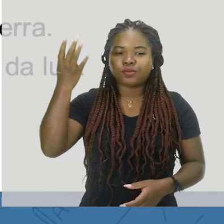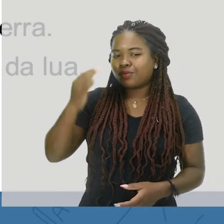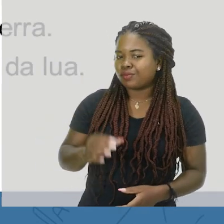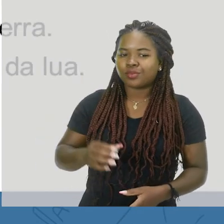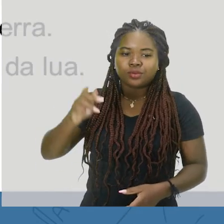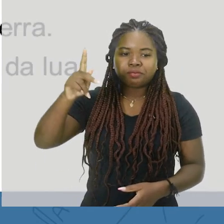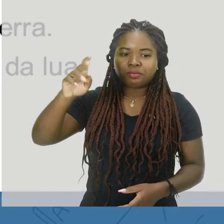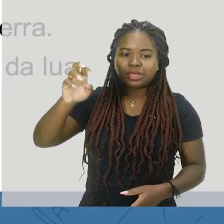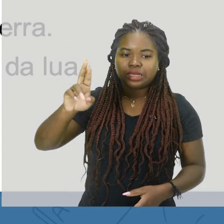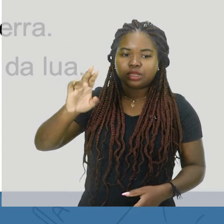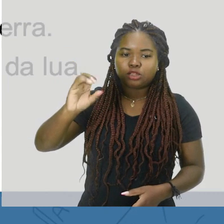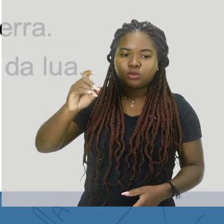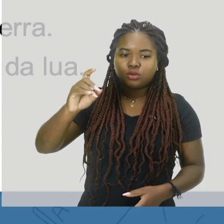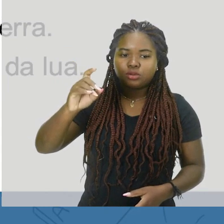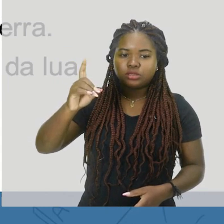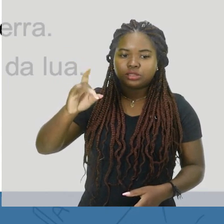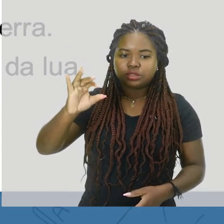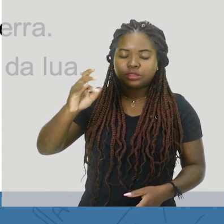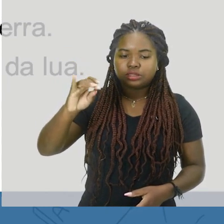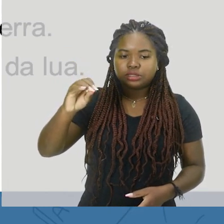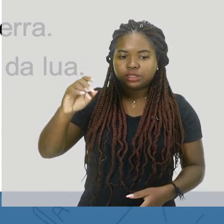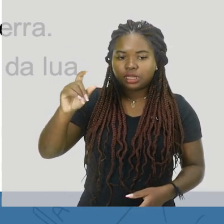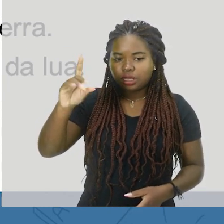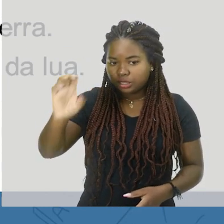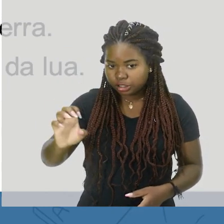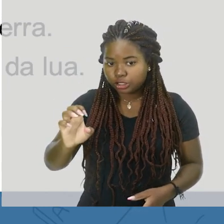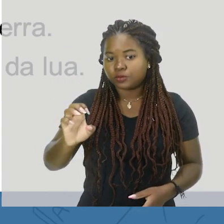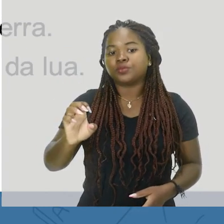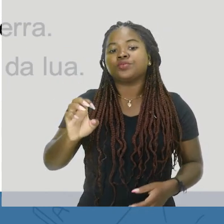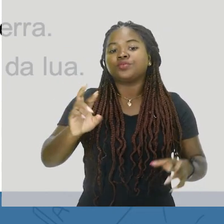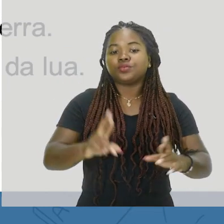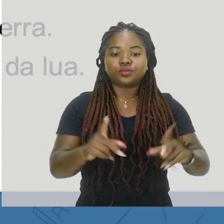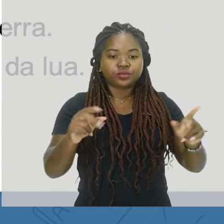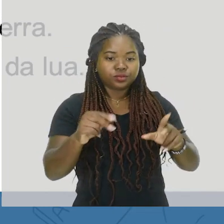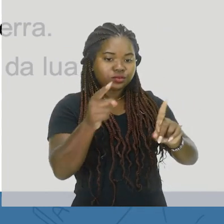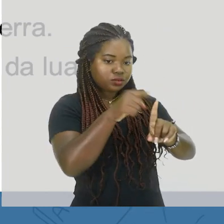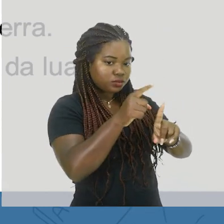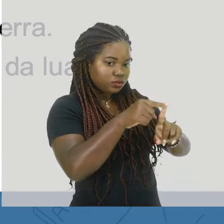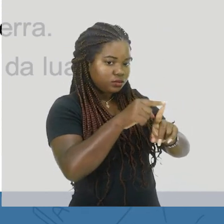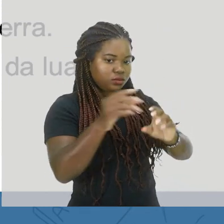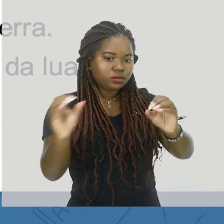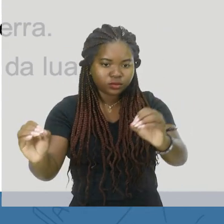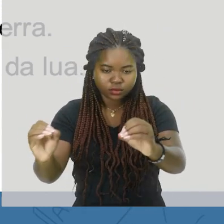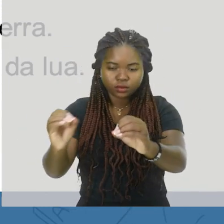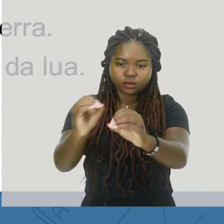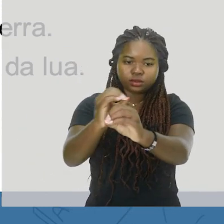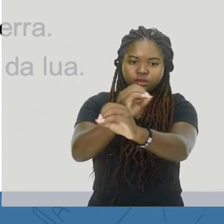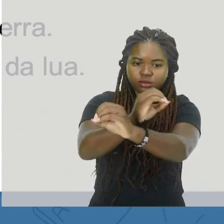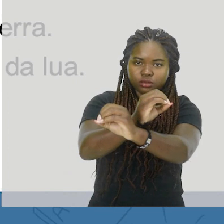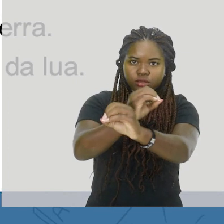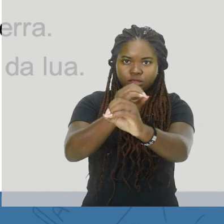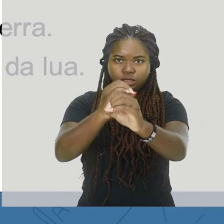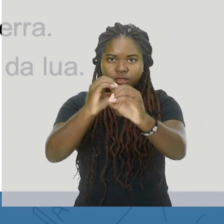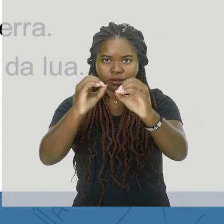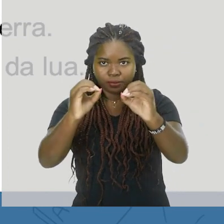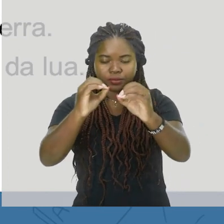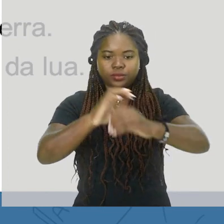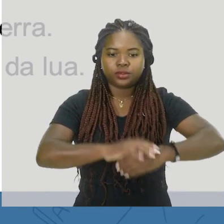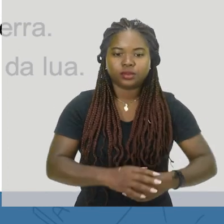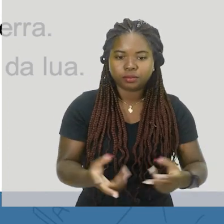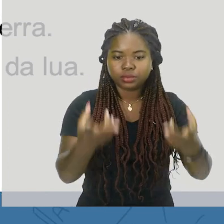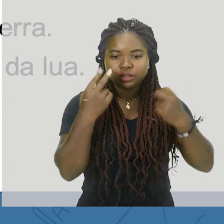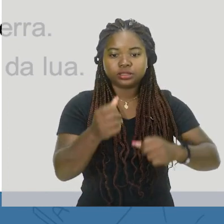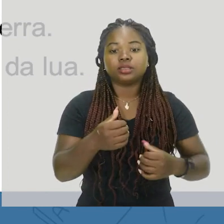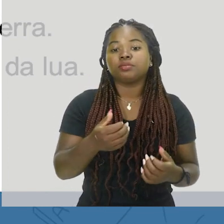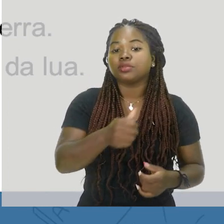A periodicidade dos Eclipses, ser diferente da possível percepção do estudante, ocorre